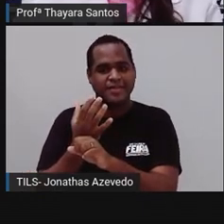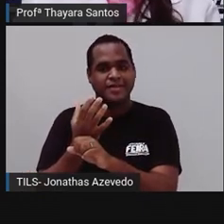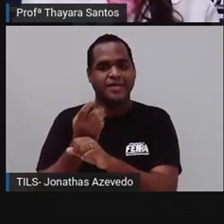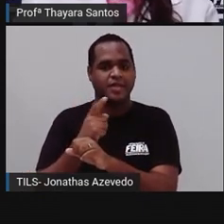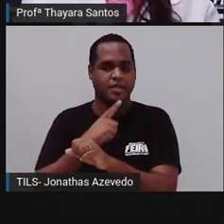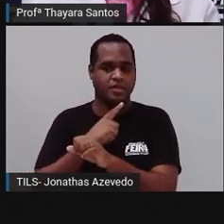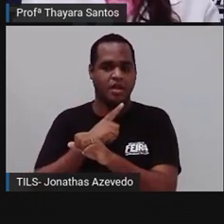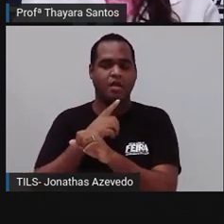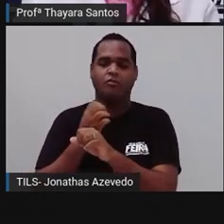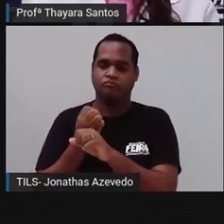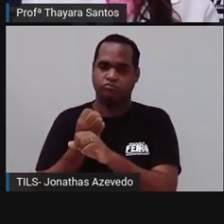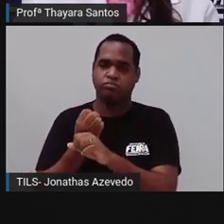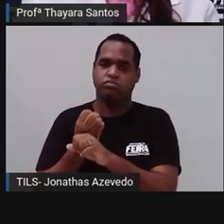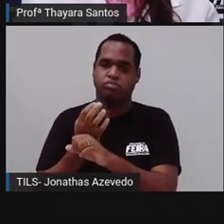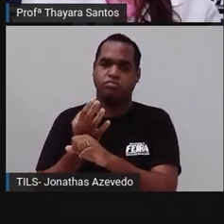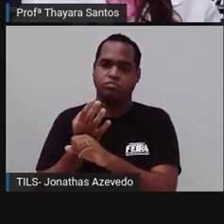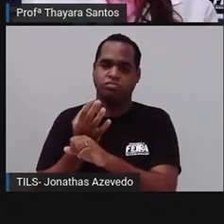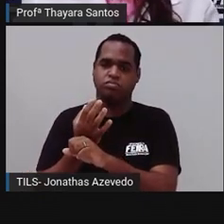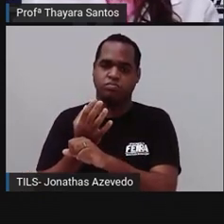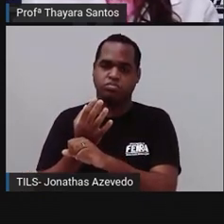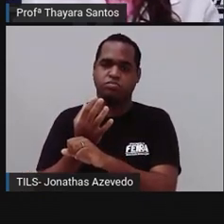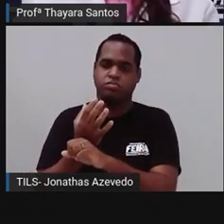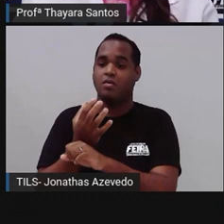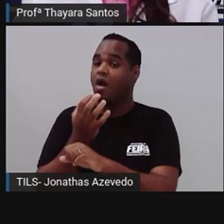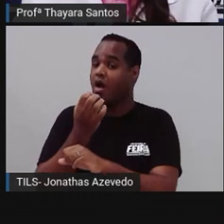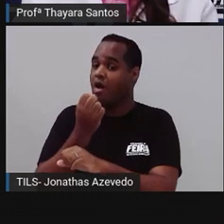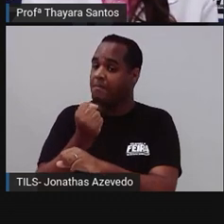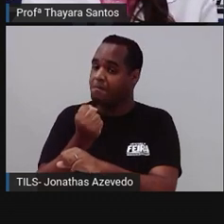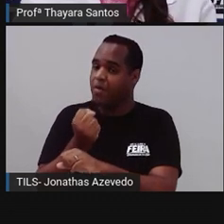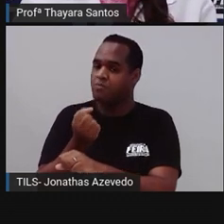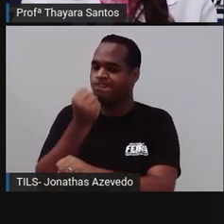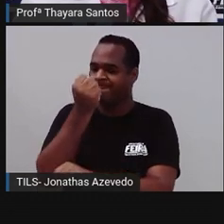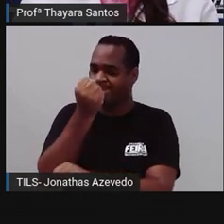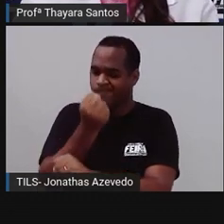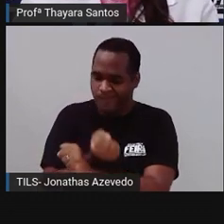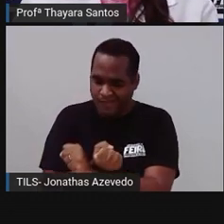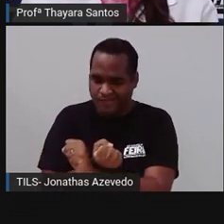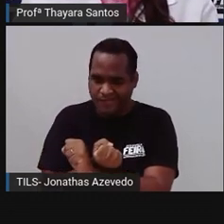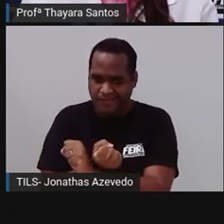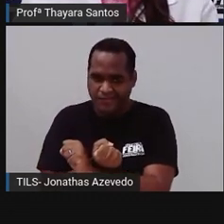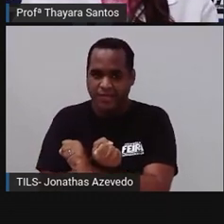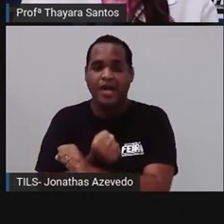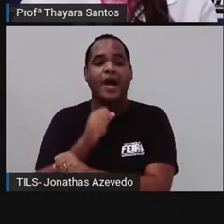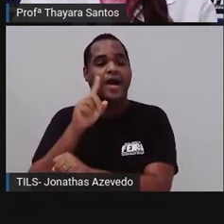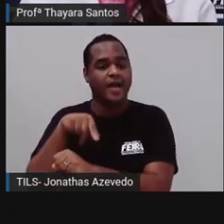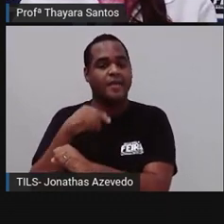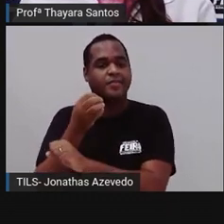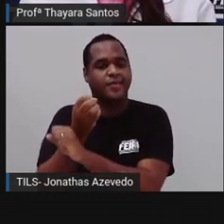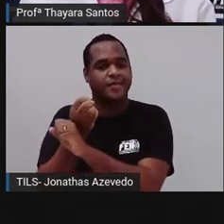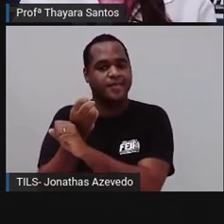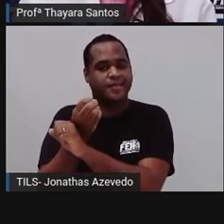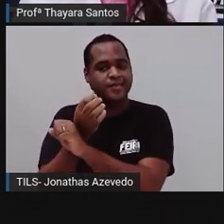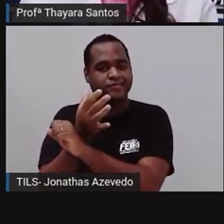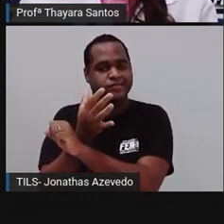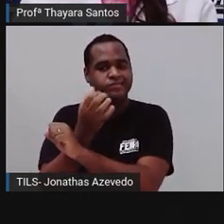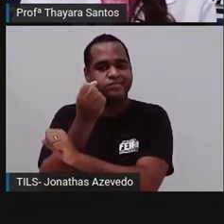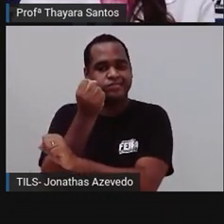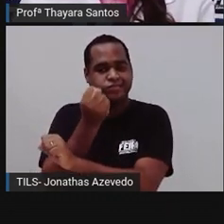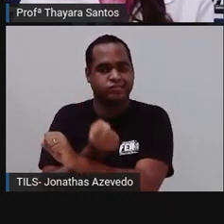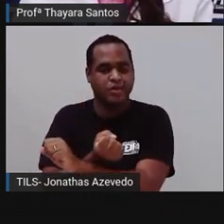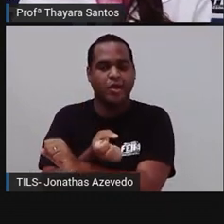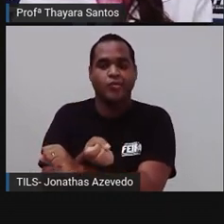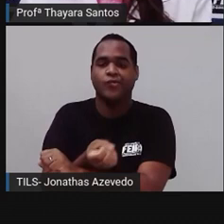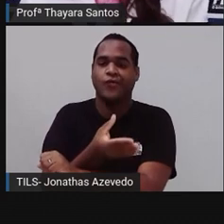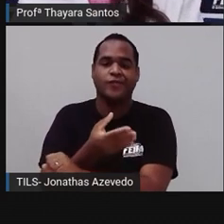crescendo, vai se desenvolvendo e ele pode pesar, ele pode cair. Então, esse broto pode se soltar, então esse